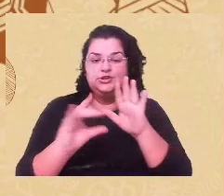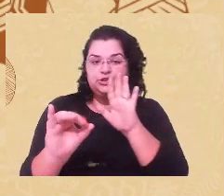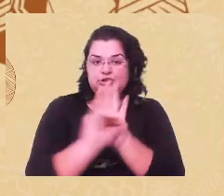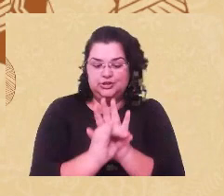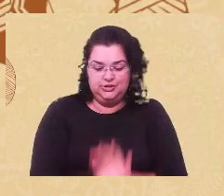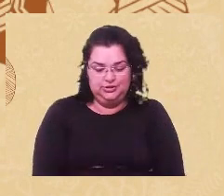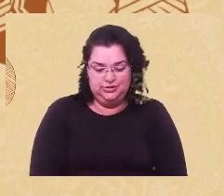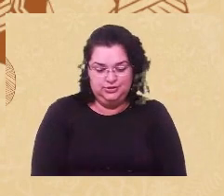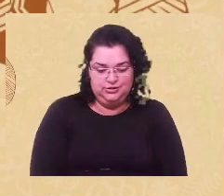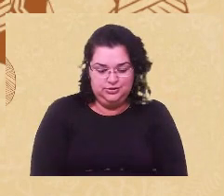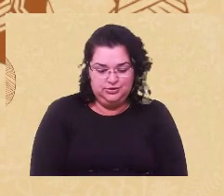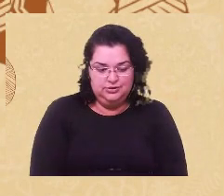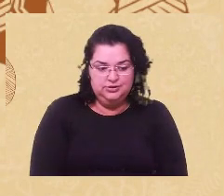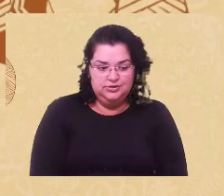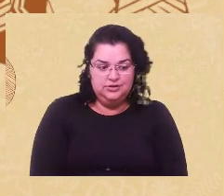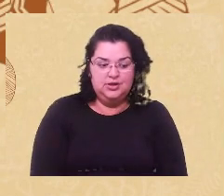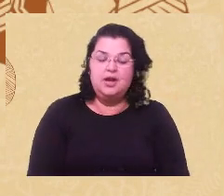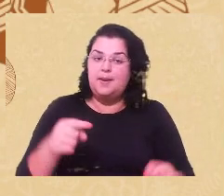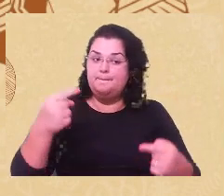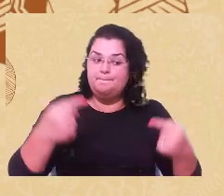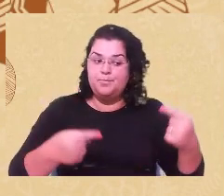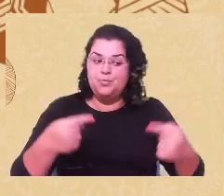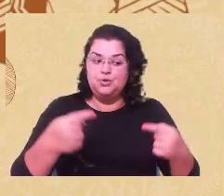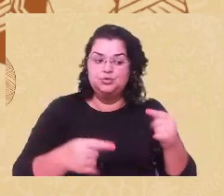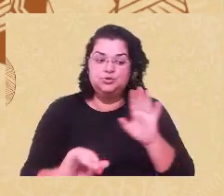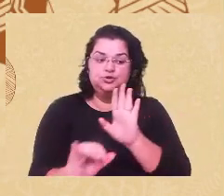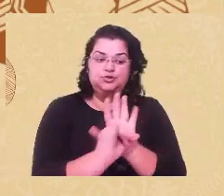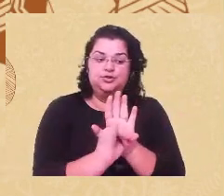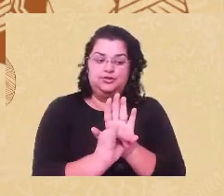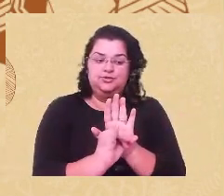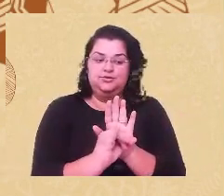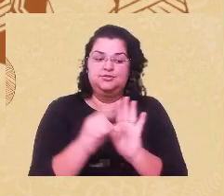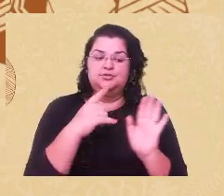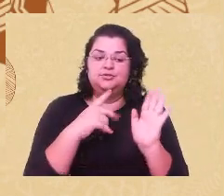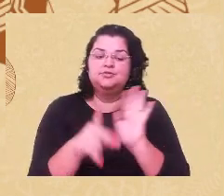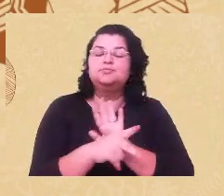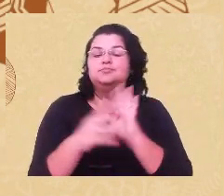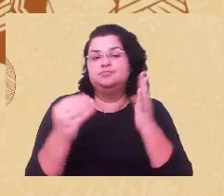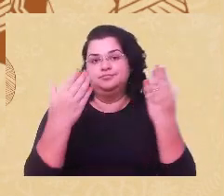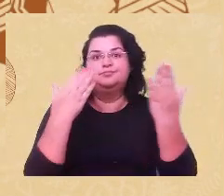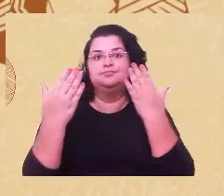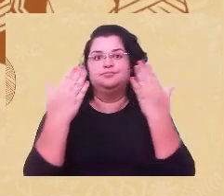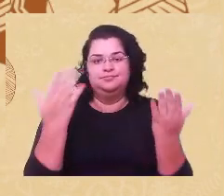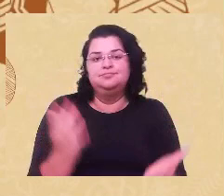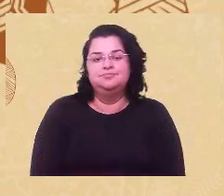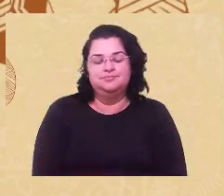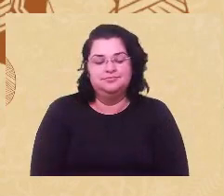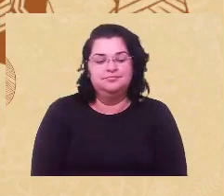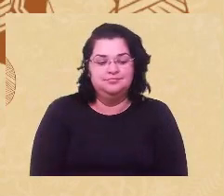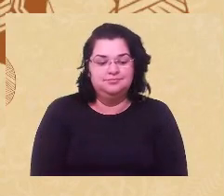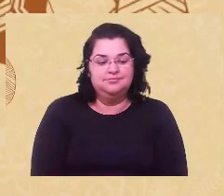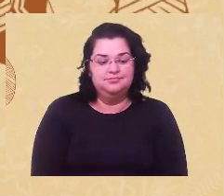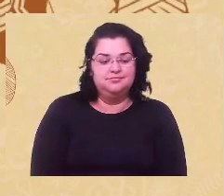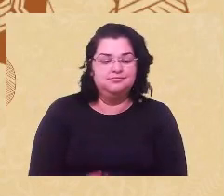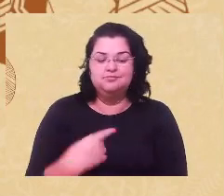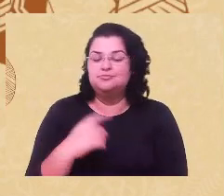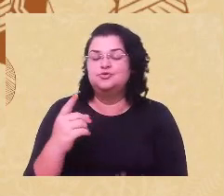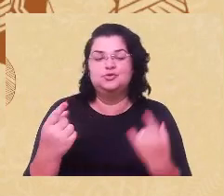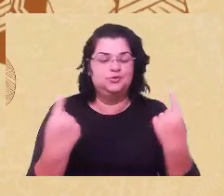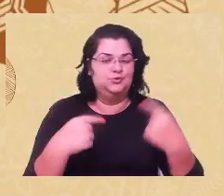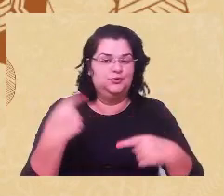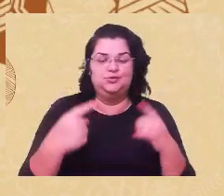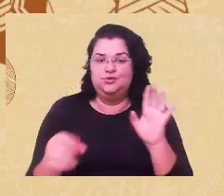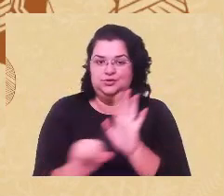porque isso é política e identidade, a gente escuta isso muito na psicologia. Então, eu não vou discutir identidade. Há